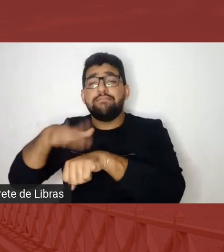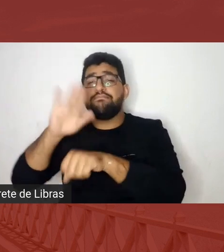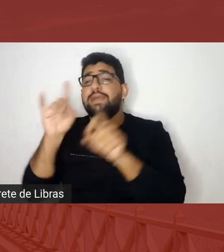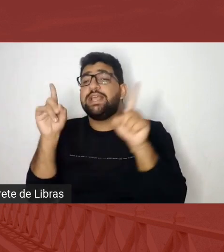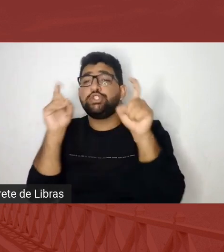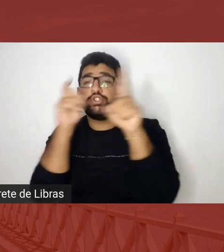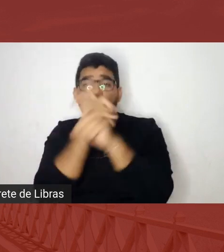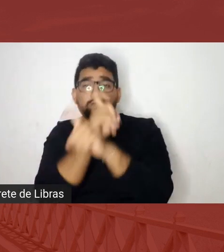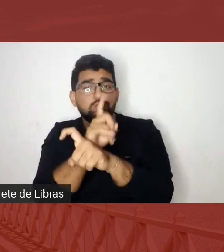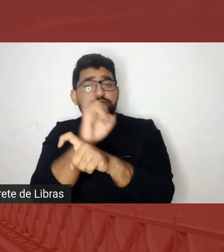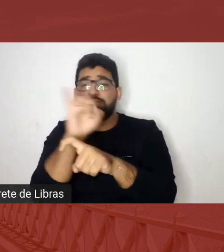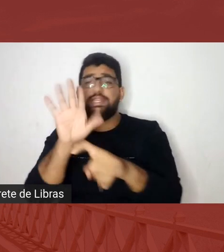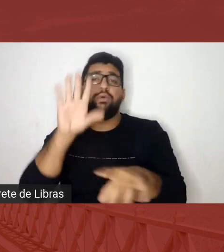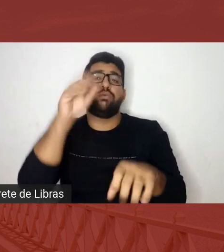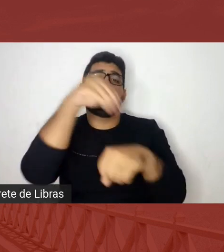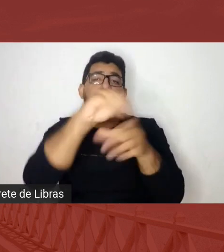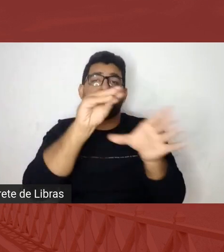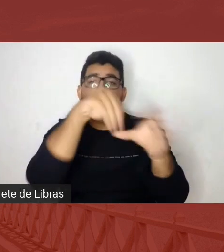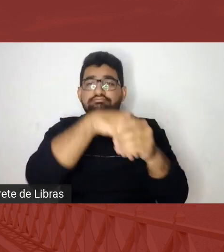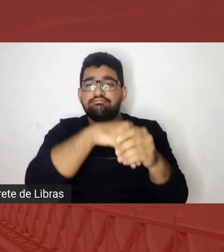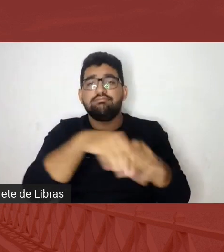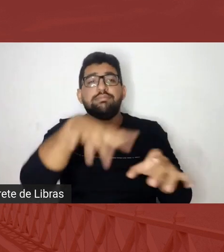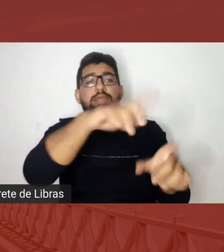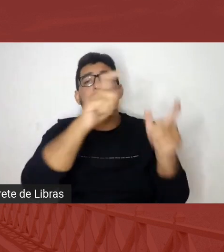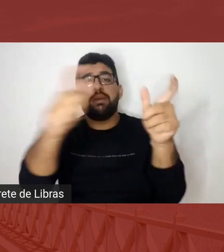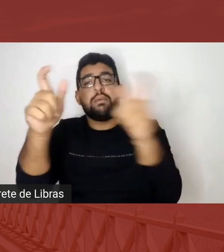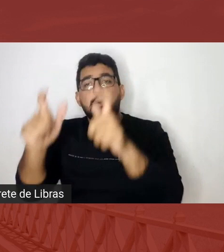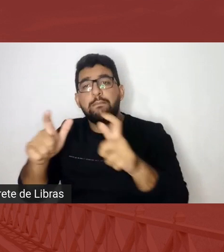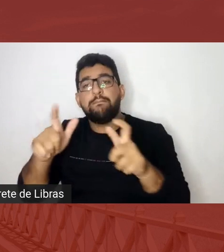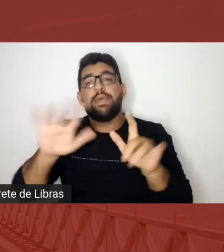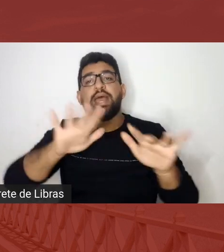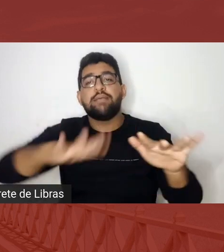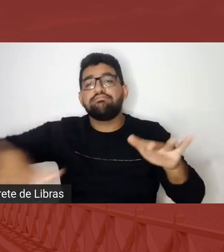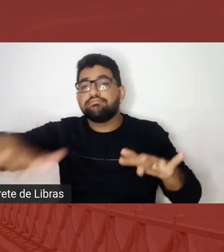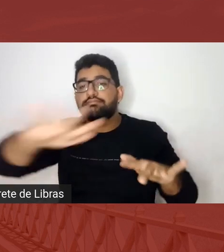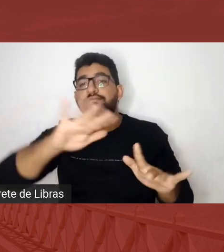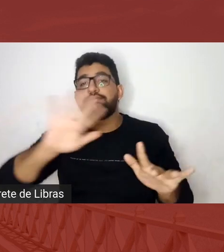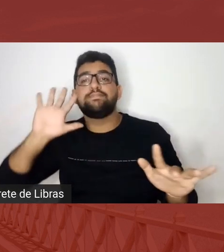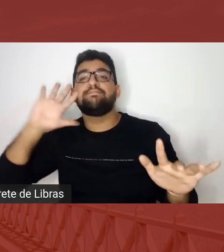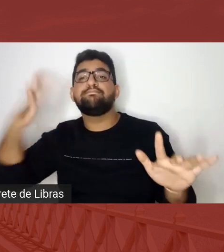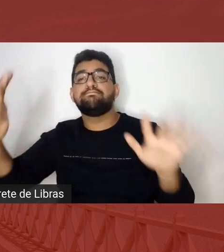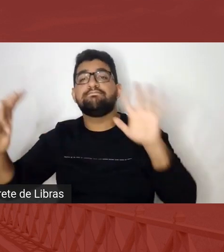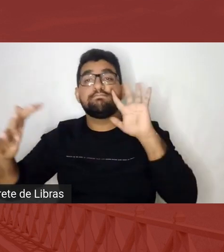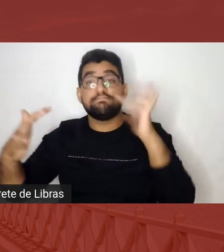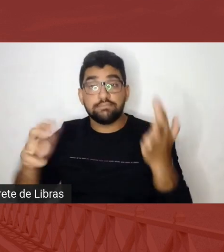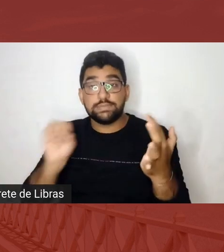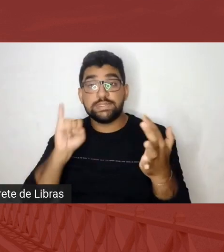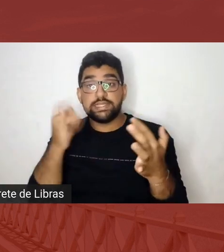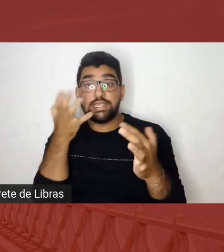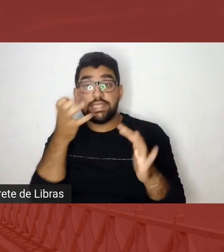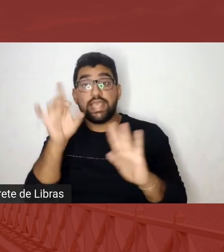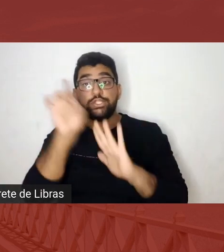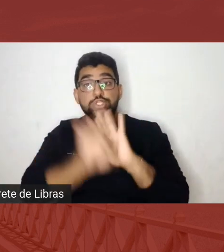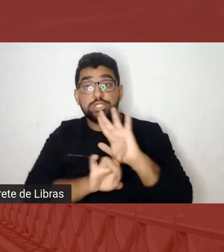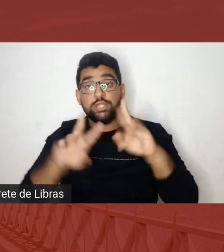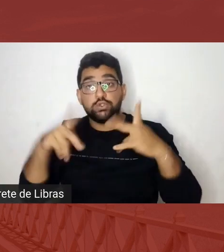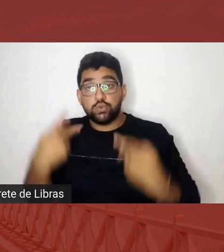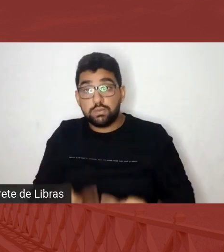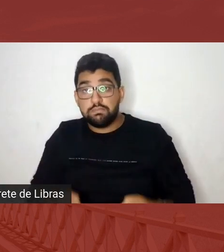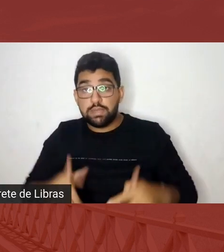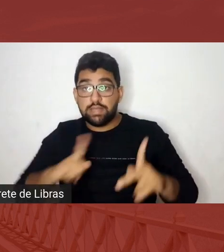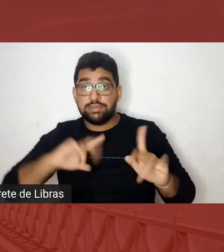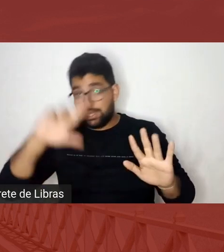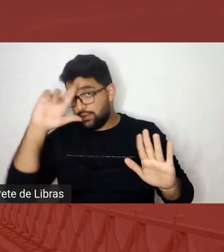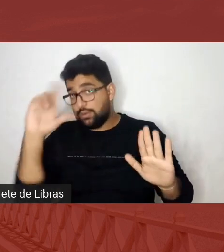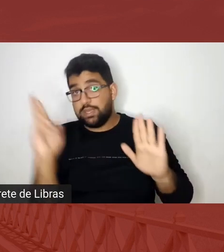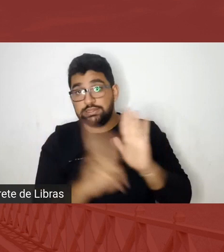poder nos espaços de decisões então se nós queremos que direitos humanos sejam respeitados que a arte dos